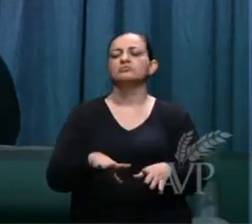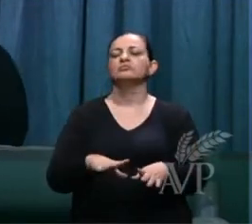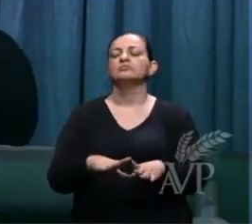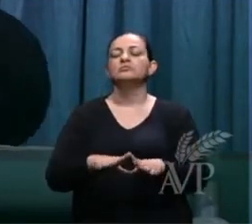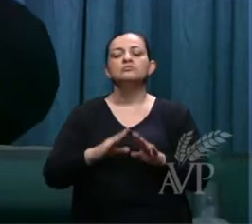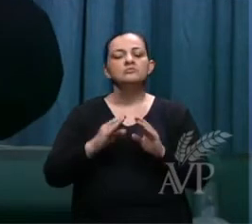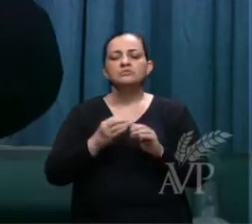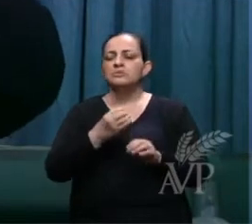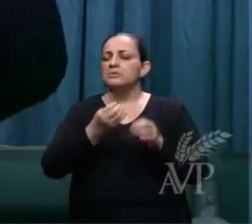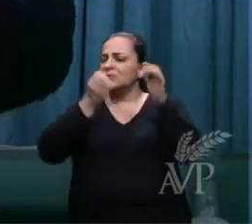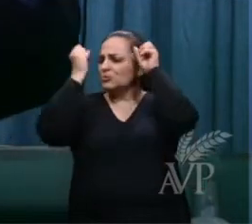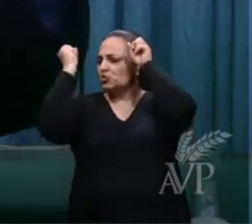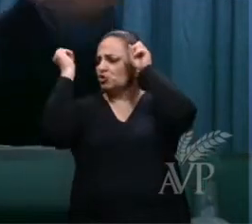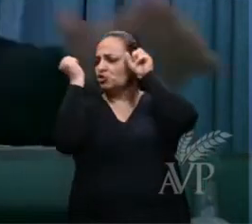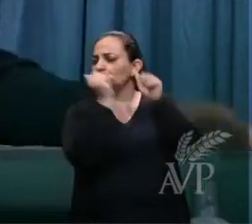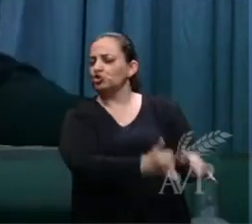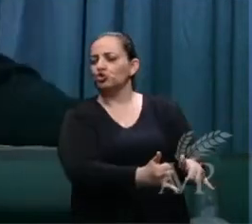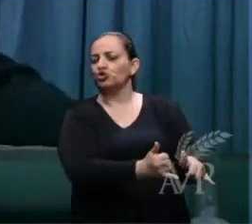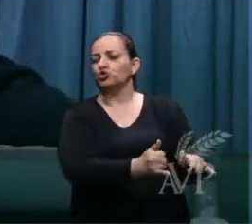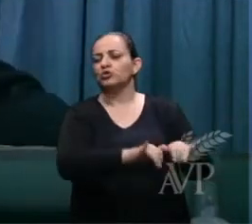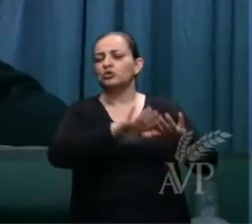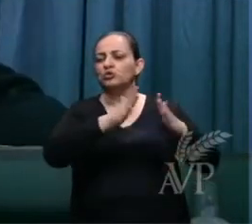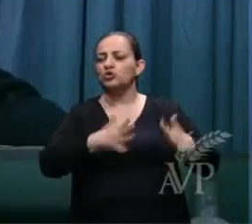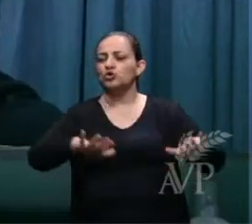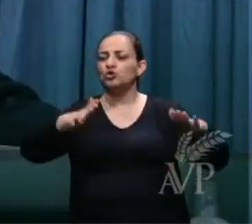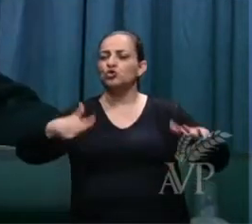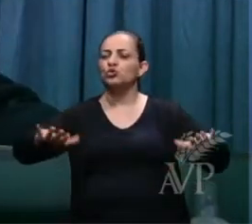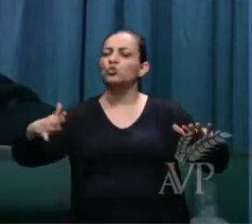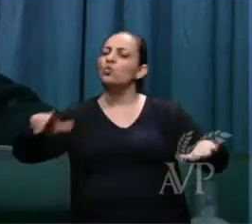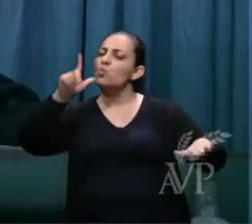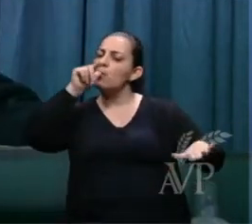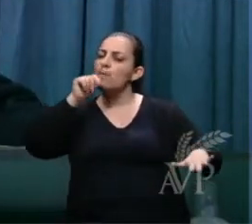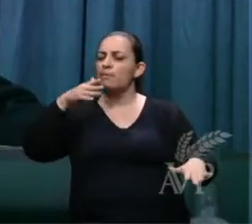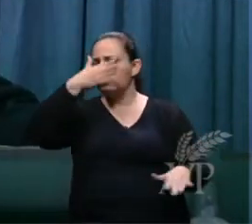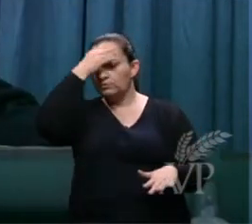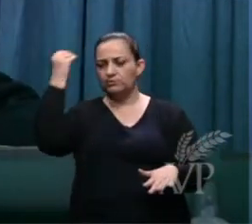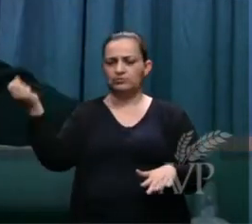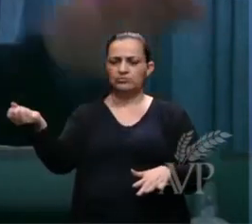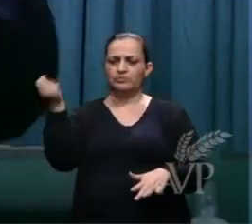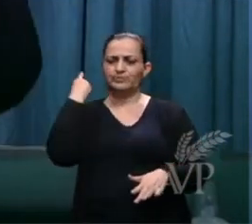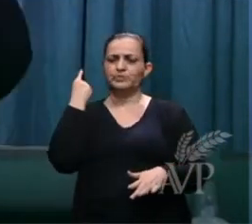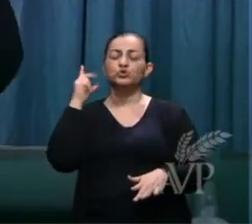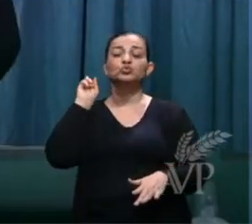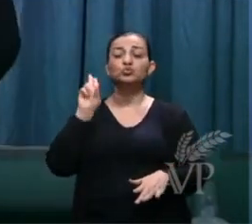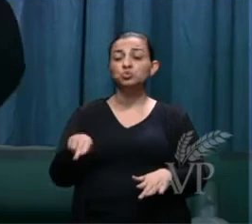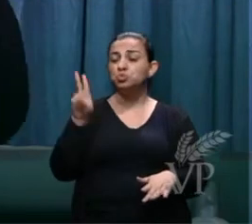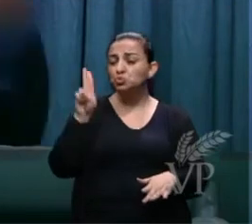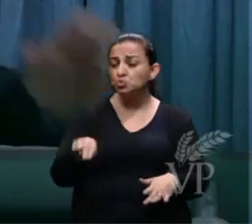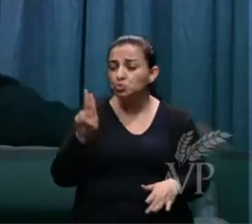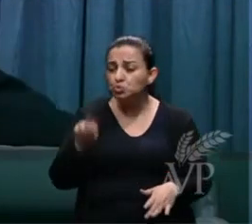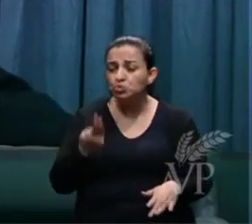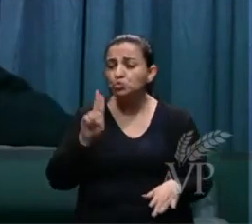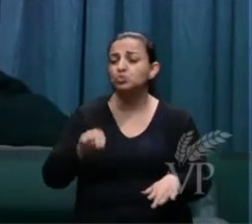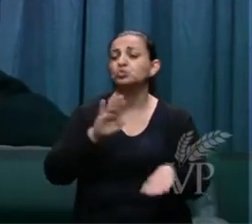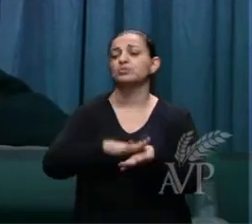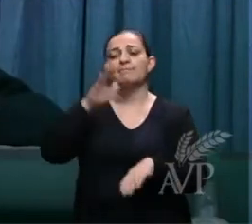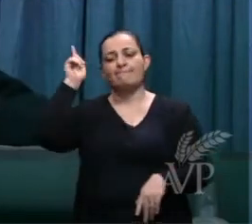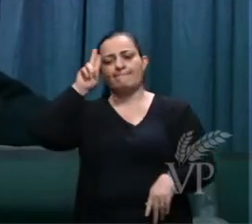jogados no mar do esquecimento para nunca mais serem lembrados